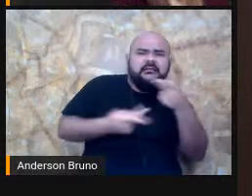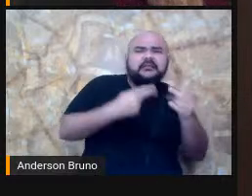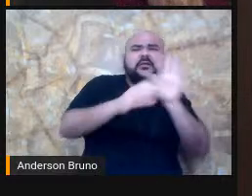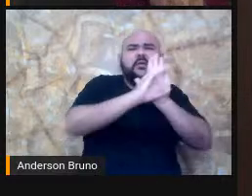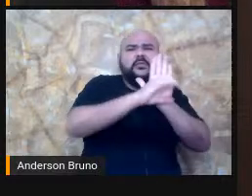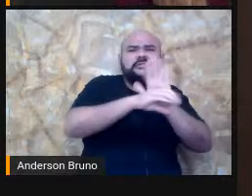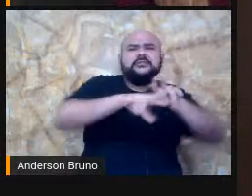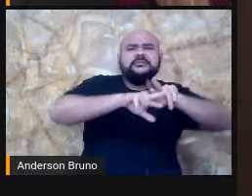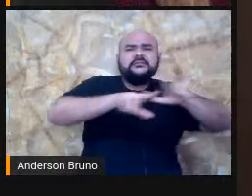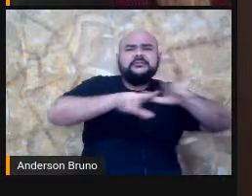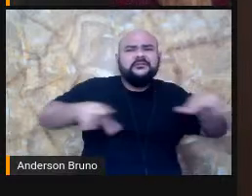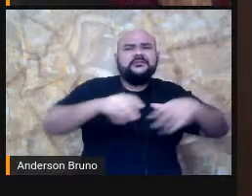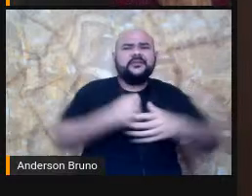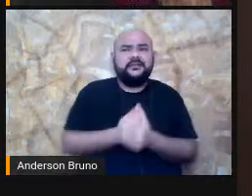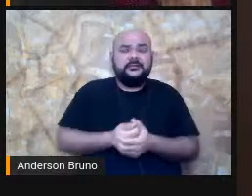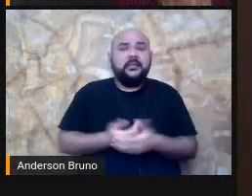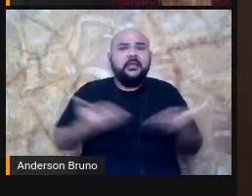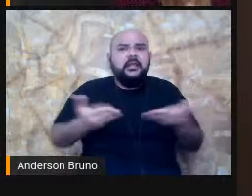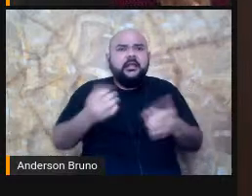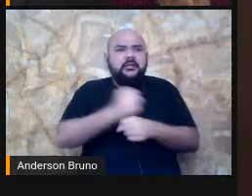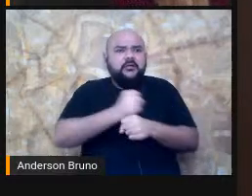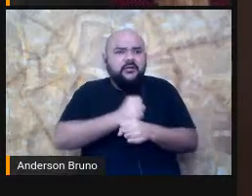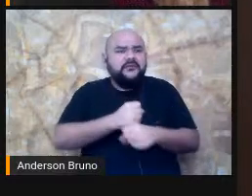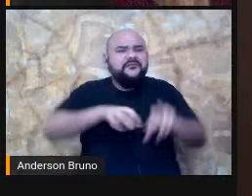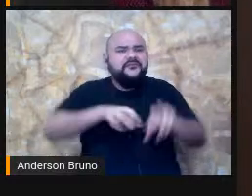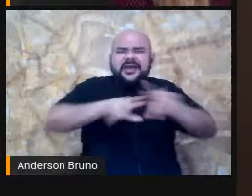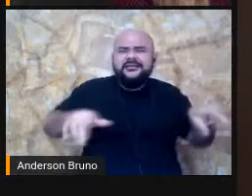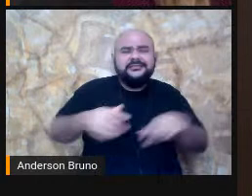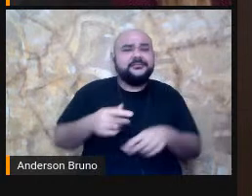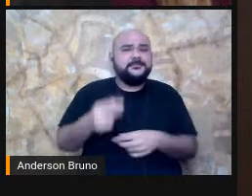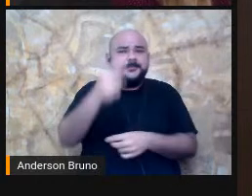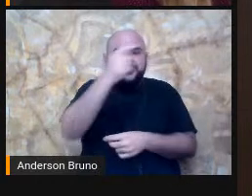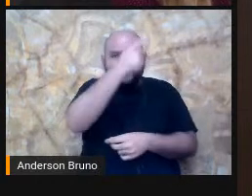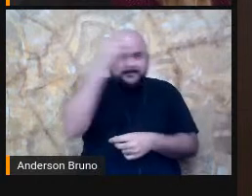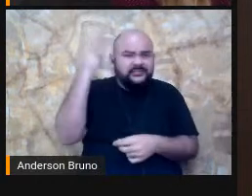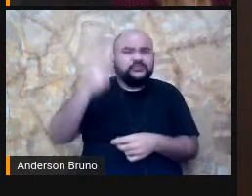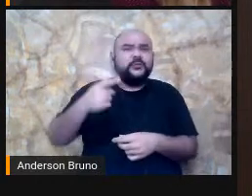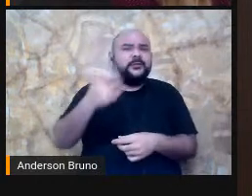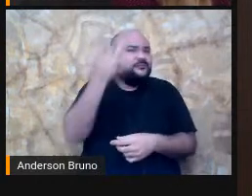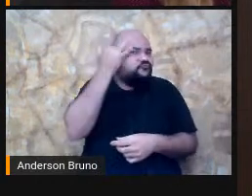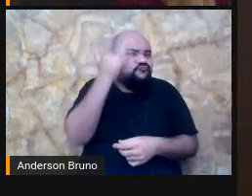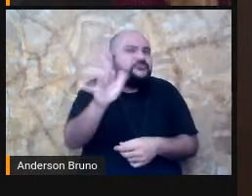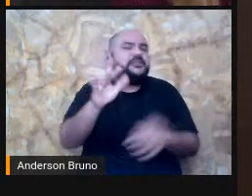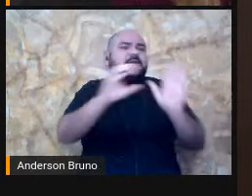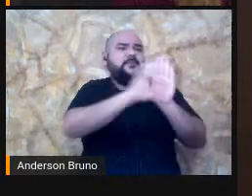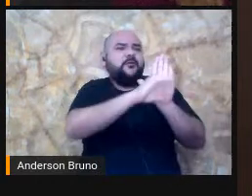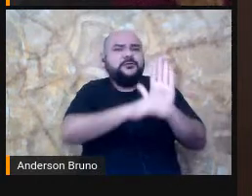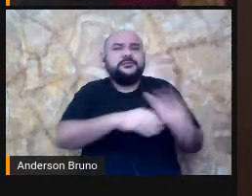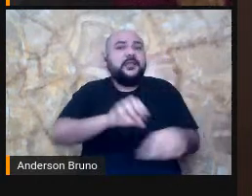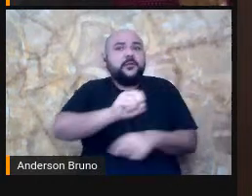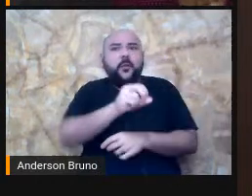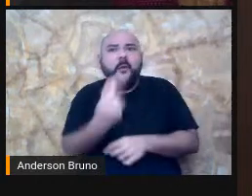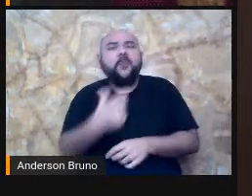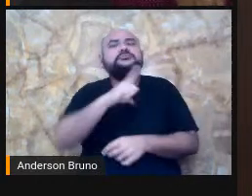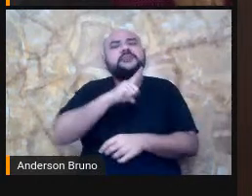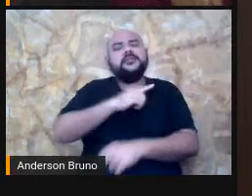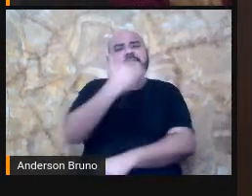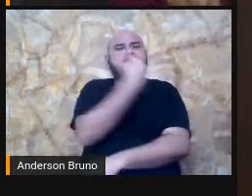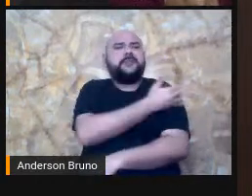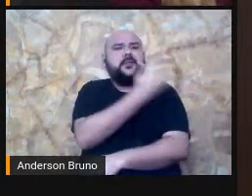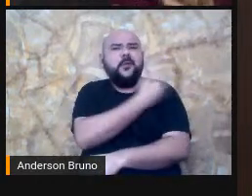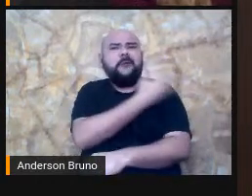ano, no nosso século atual, de pessoas com preconceito ou pessoas que consideram as que têm alguma